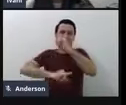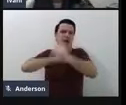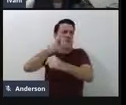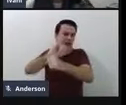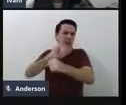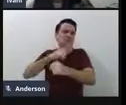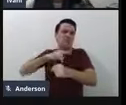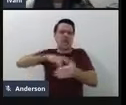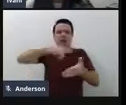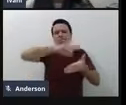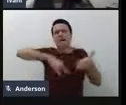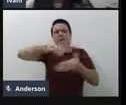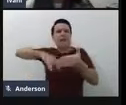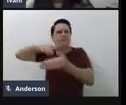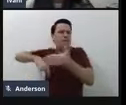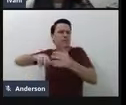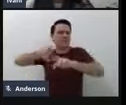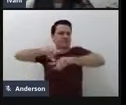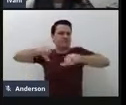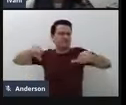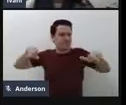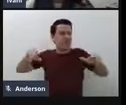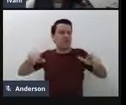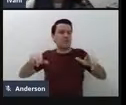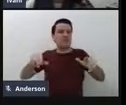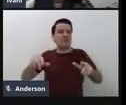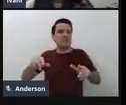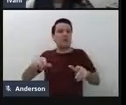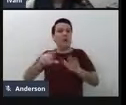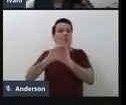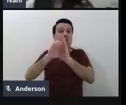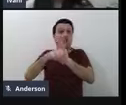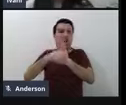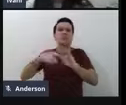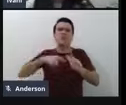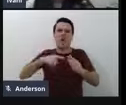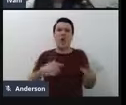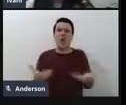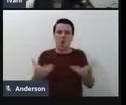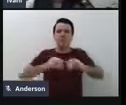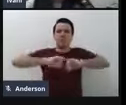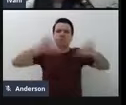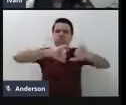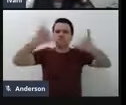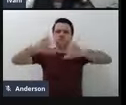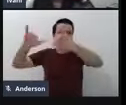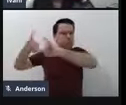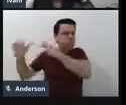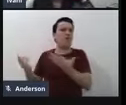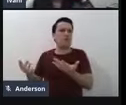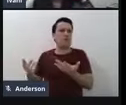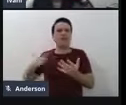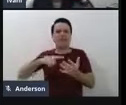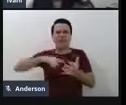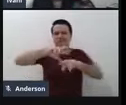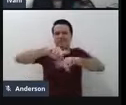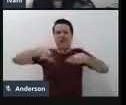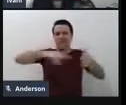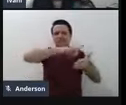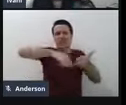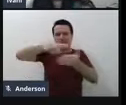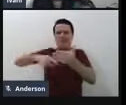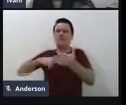documentos, que ele já consta, né, porque ele é um conceito bem divulgado, tem vários documentos legais onde aparece.